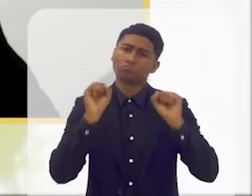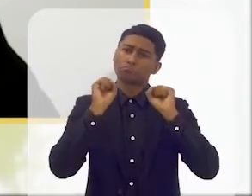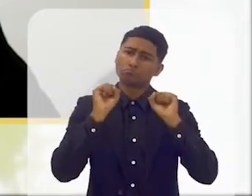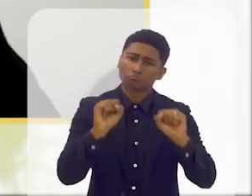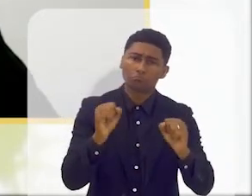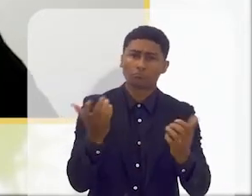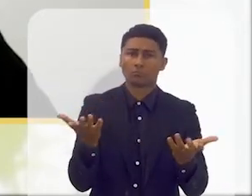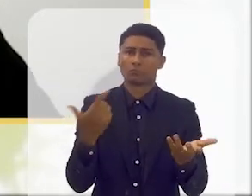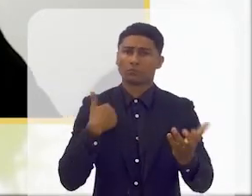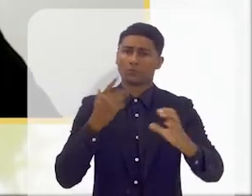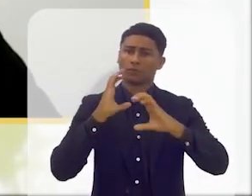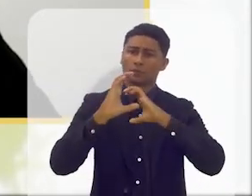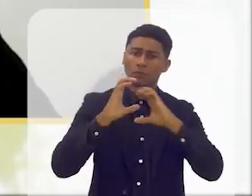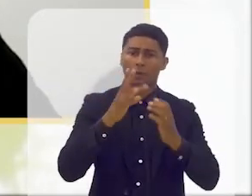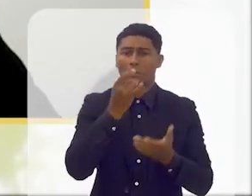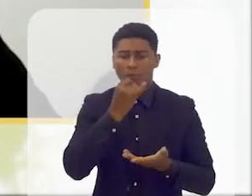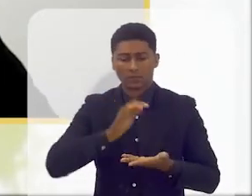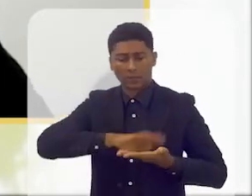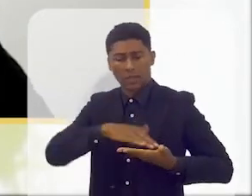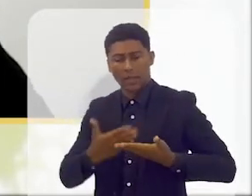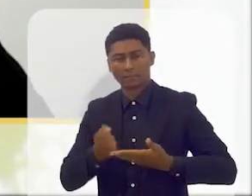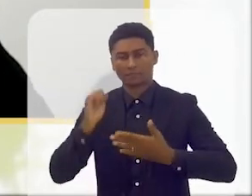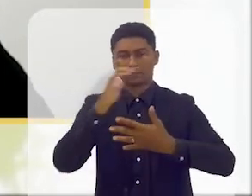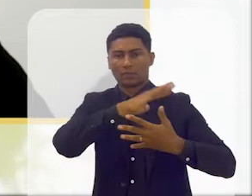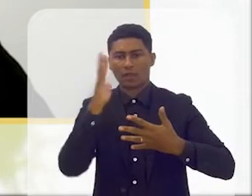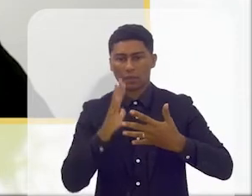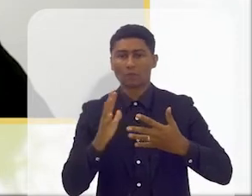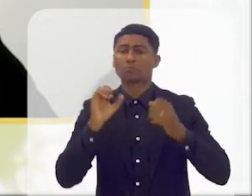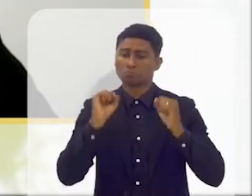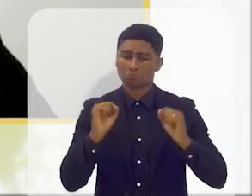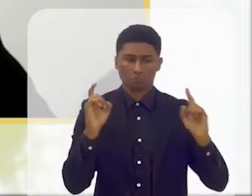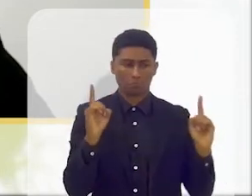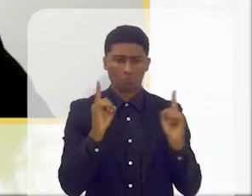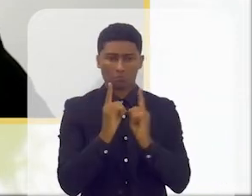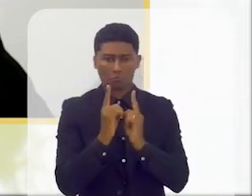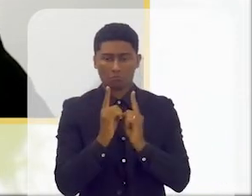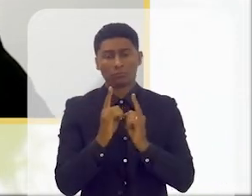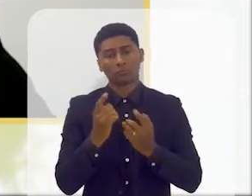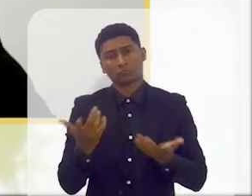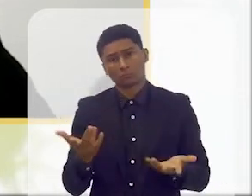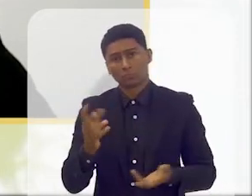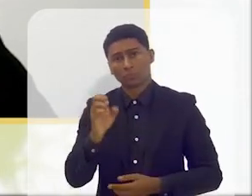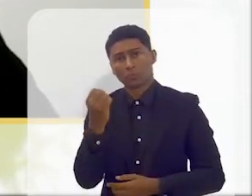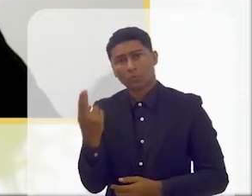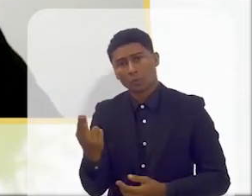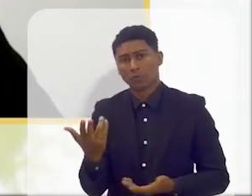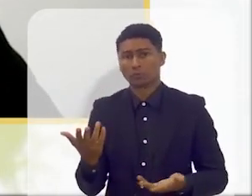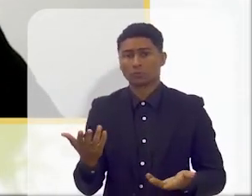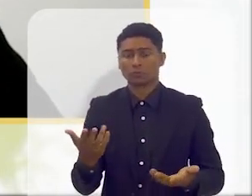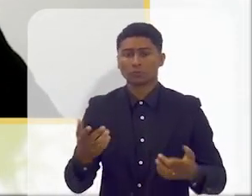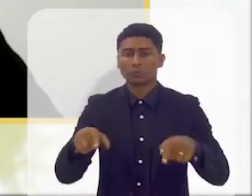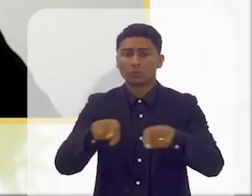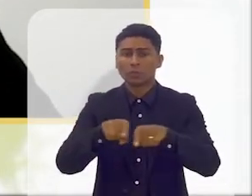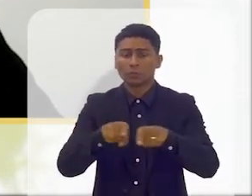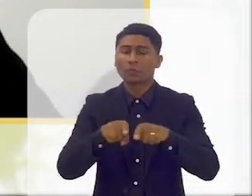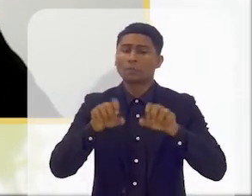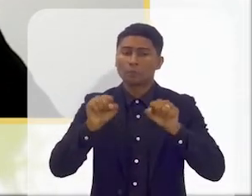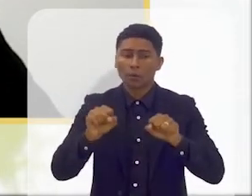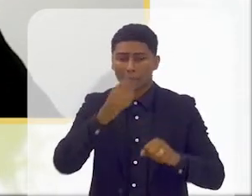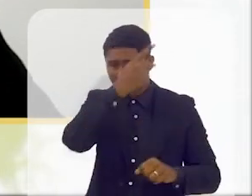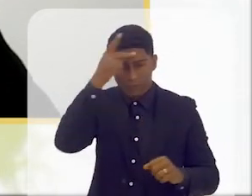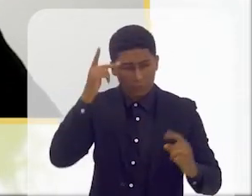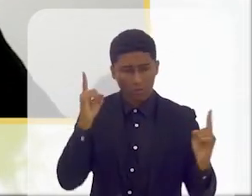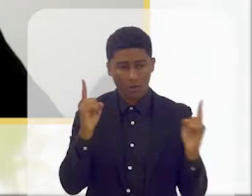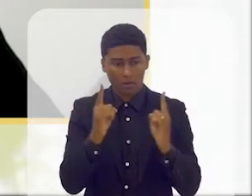chegar a estes públicos, ter um intérprete de Libras, posso ter um audiodescritor